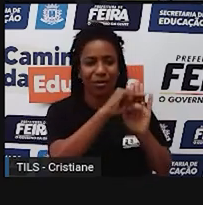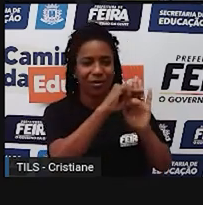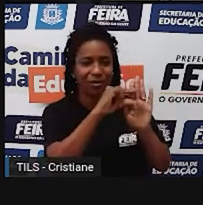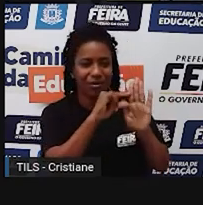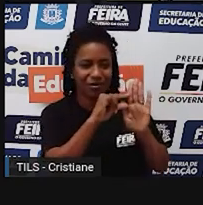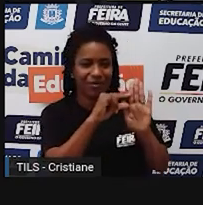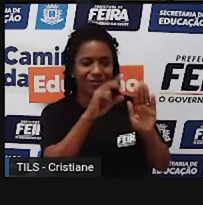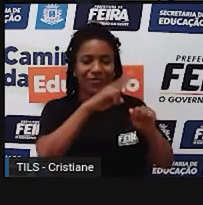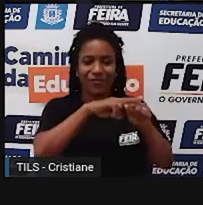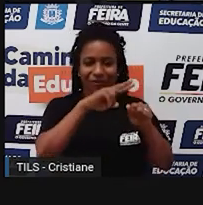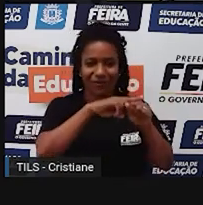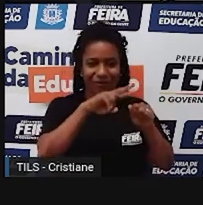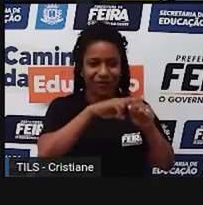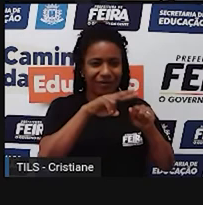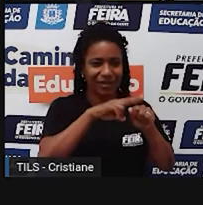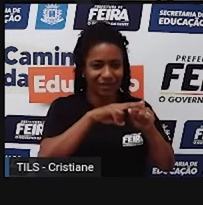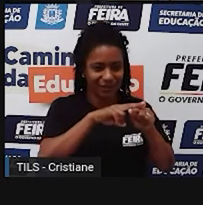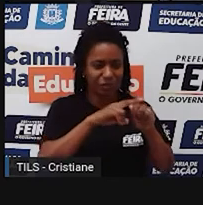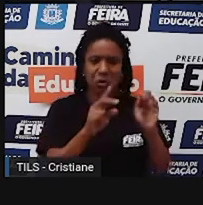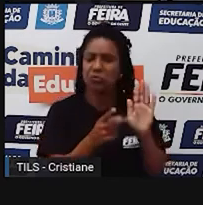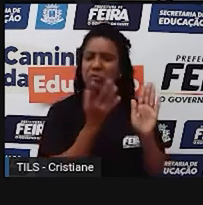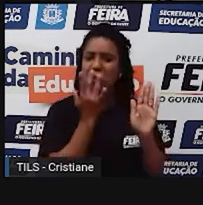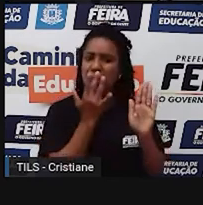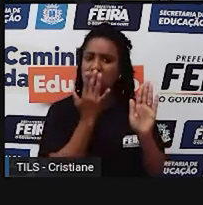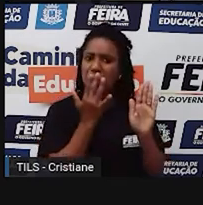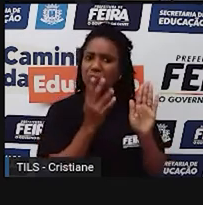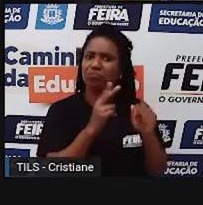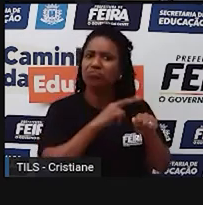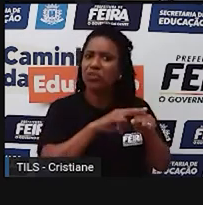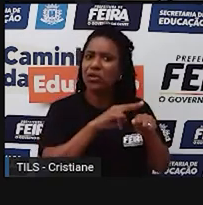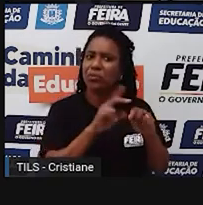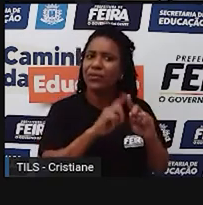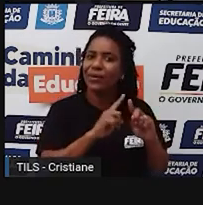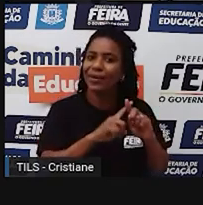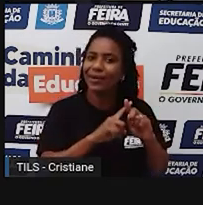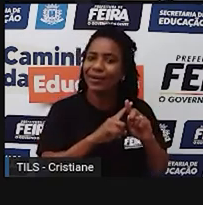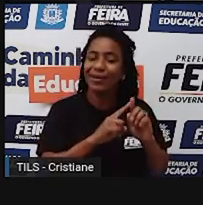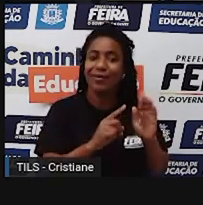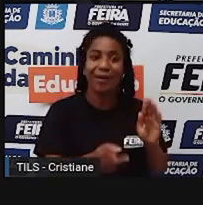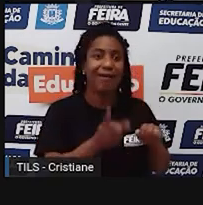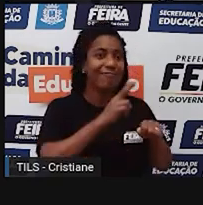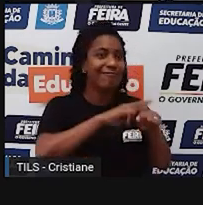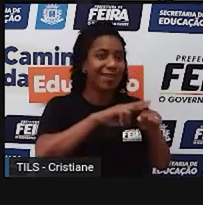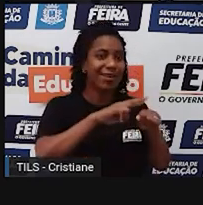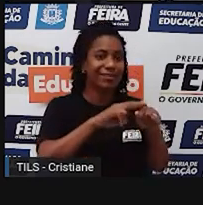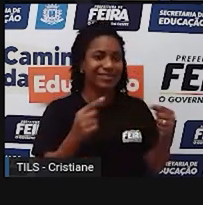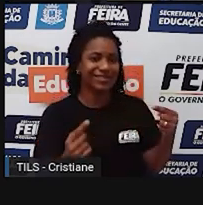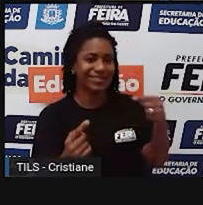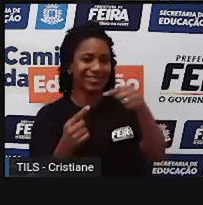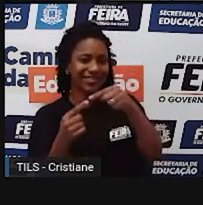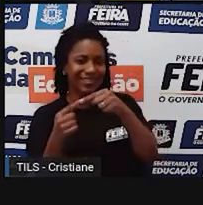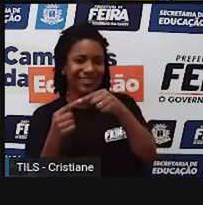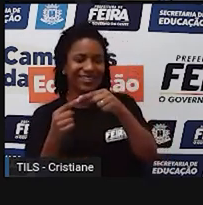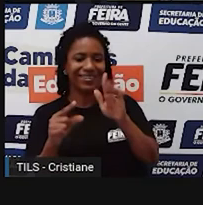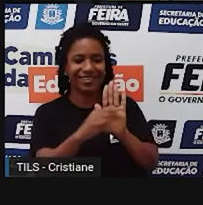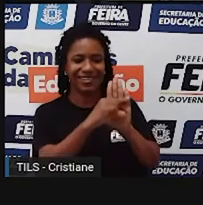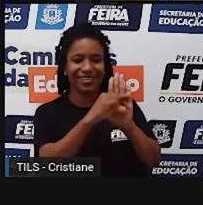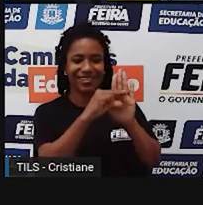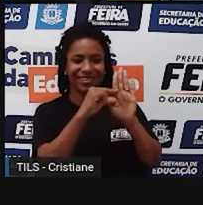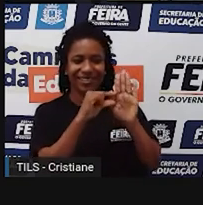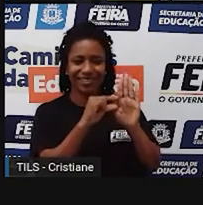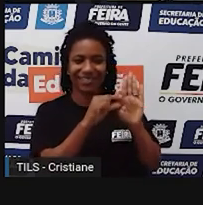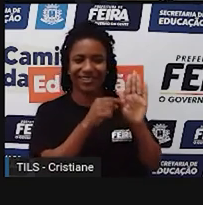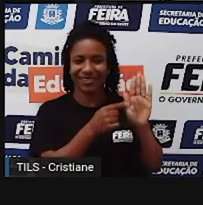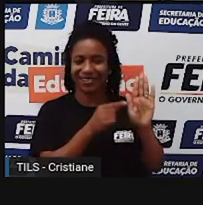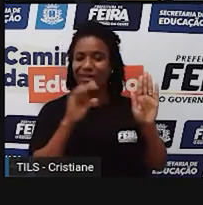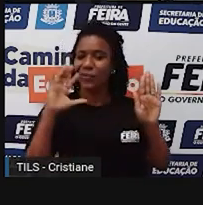se não tivesse a legenda, para mim, não estava dizendo nada a isso. Mas eu sei que com essa legenda aqui, quando eu olho, é o